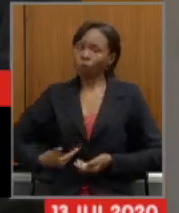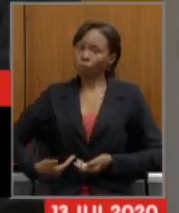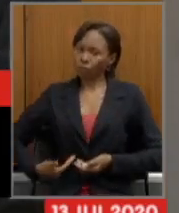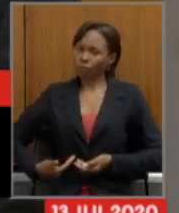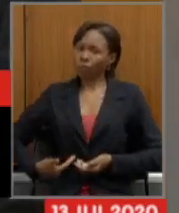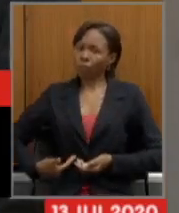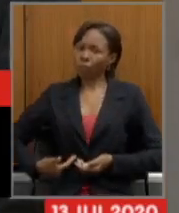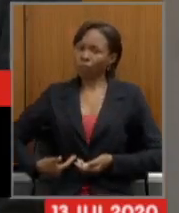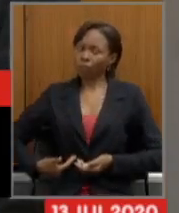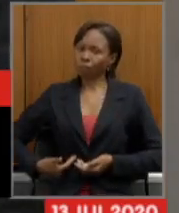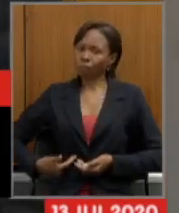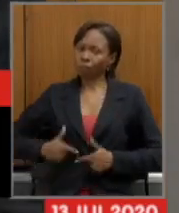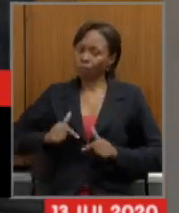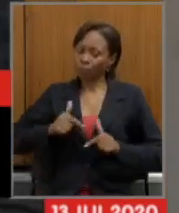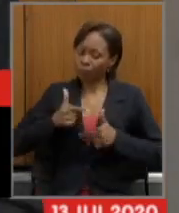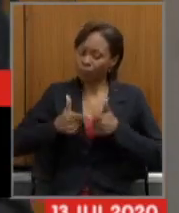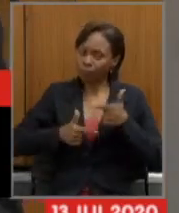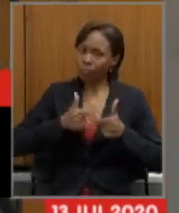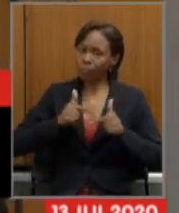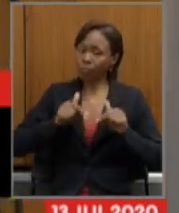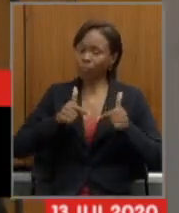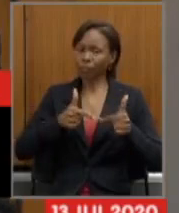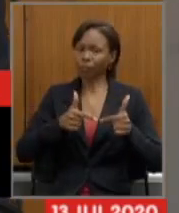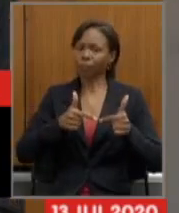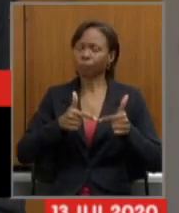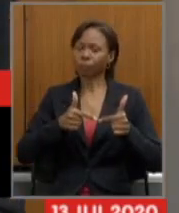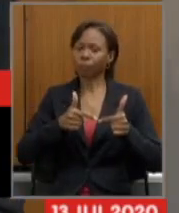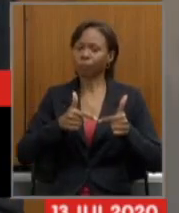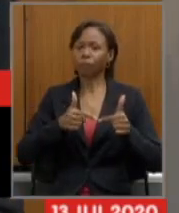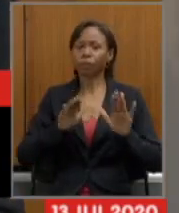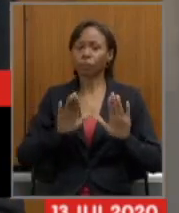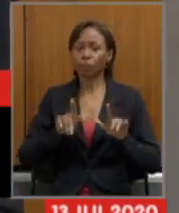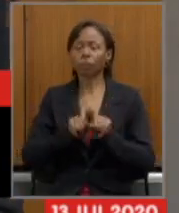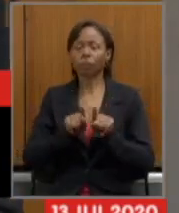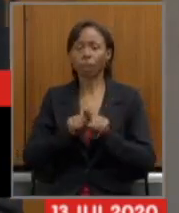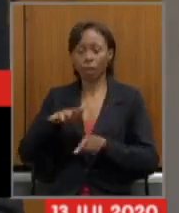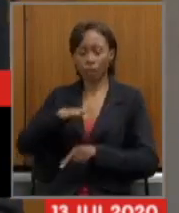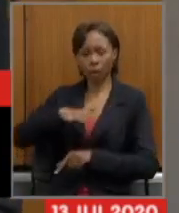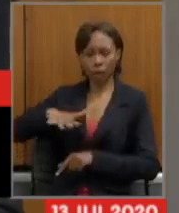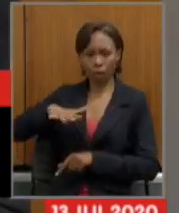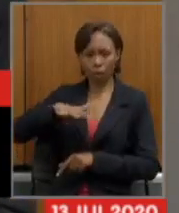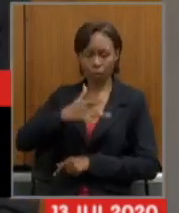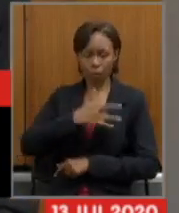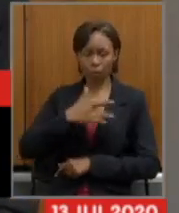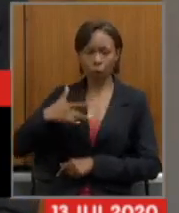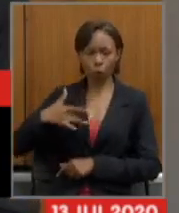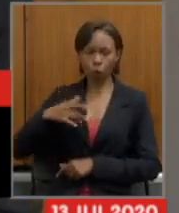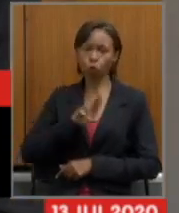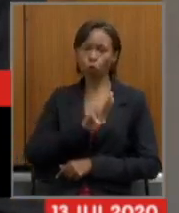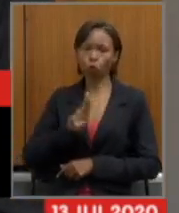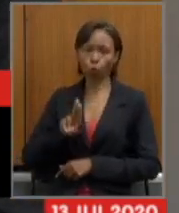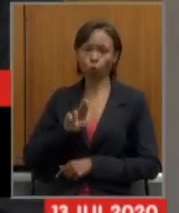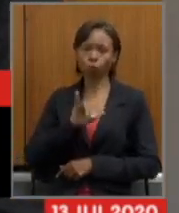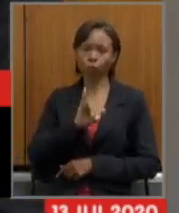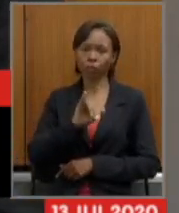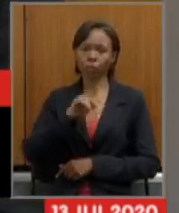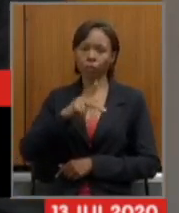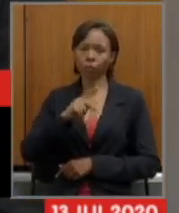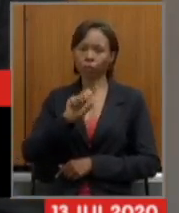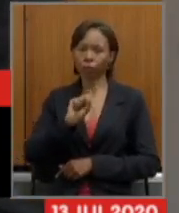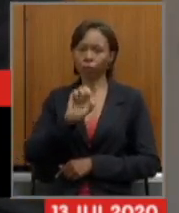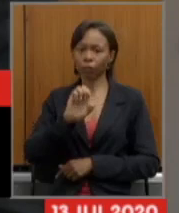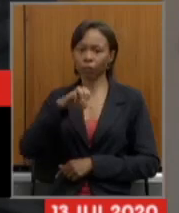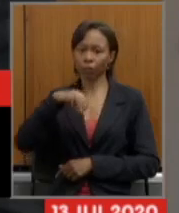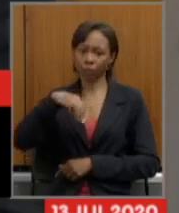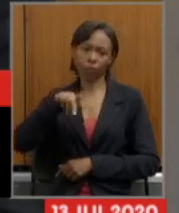e a autarquia de saúde que vai manter o nome de Ipseng vai ter